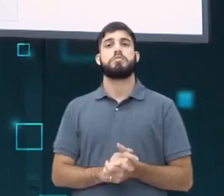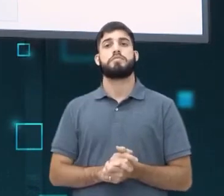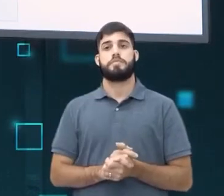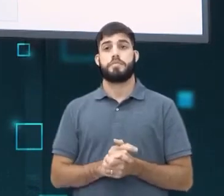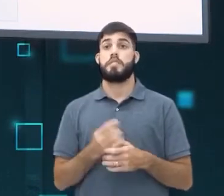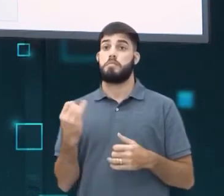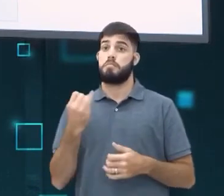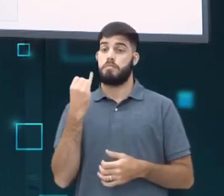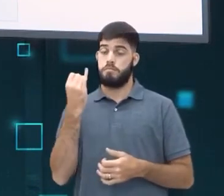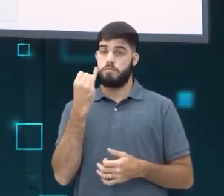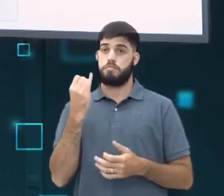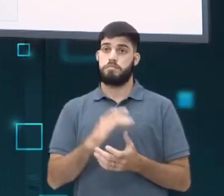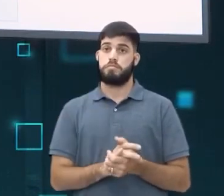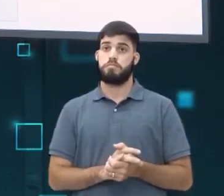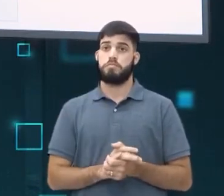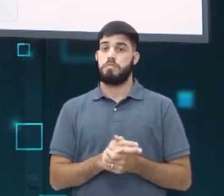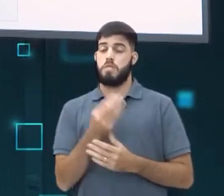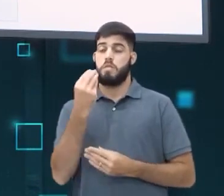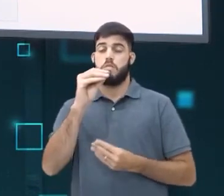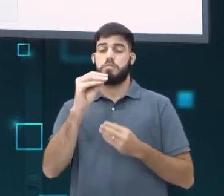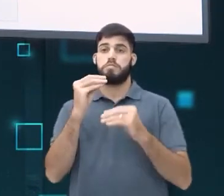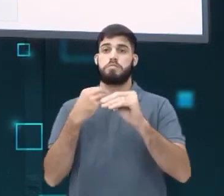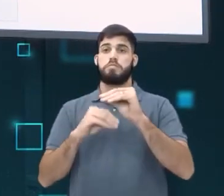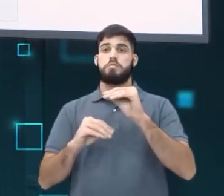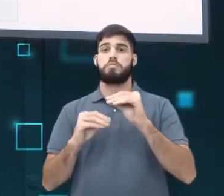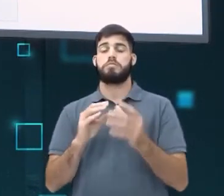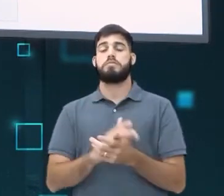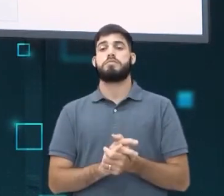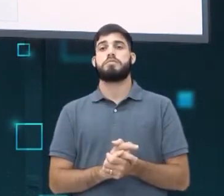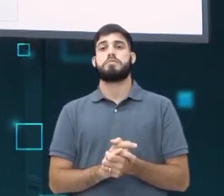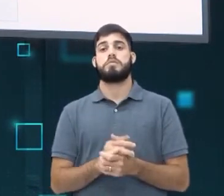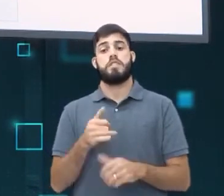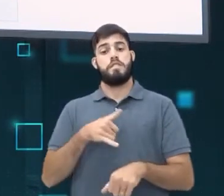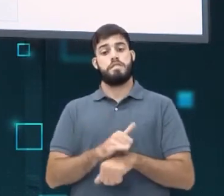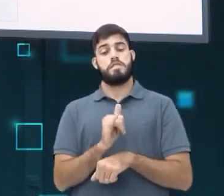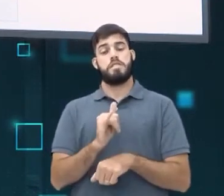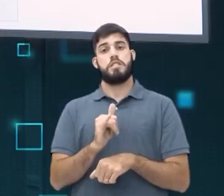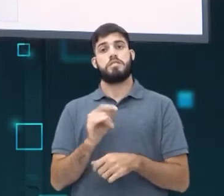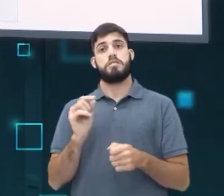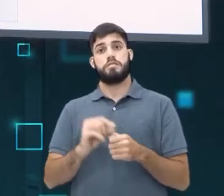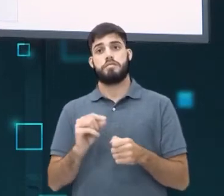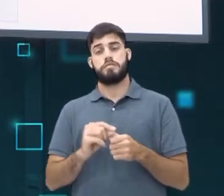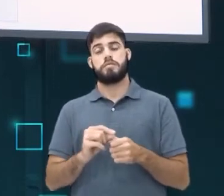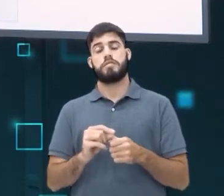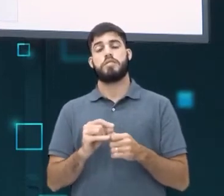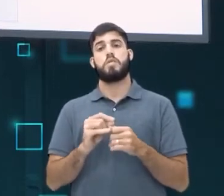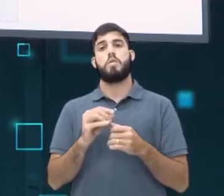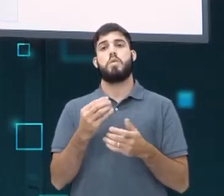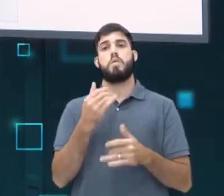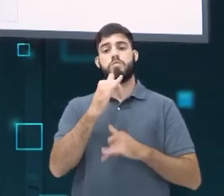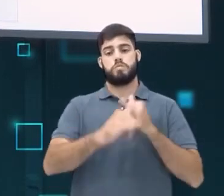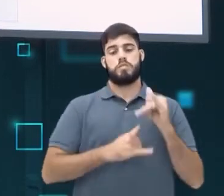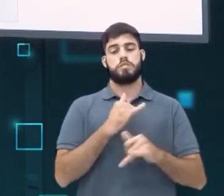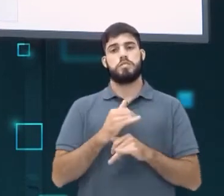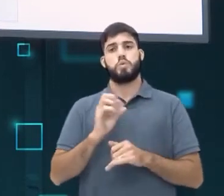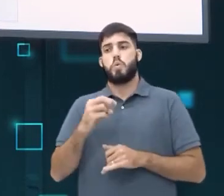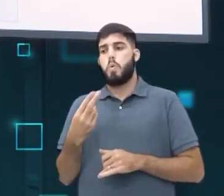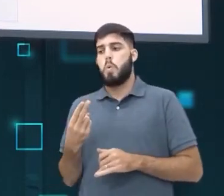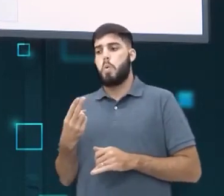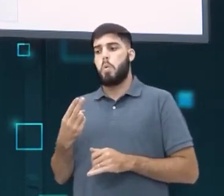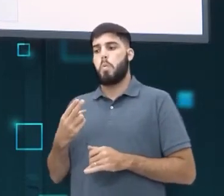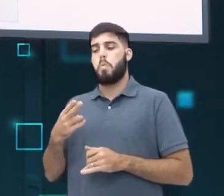é muito importante, gente, que comentários negativos sejam evitados de fazer, tanto online como offline.